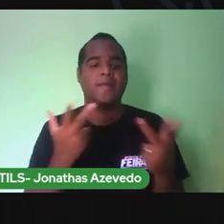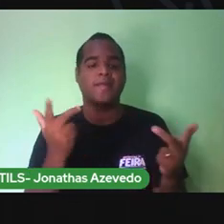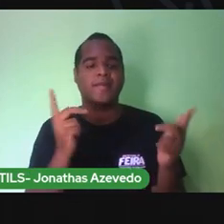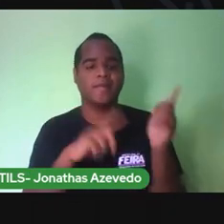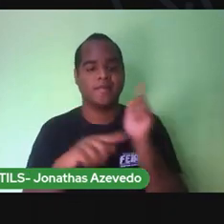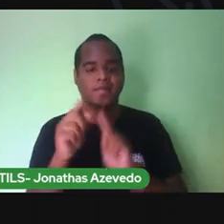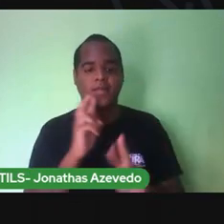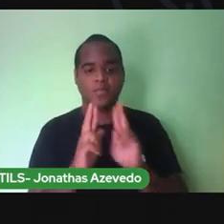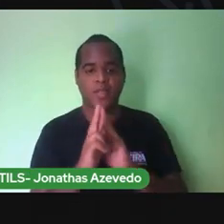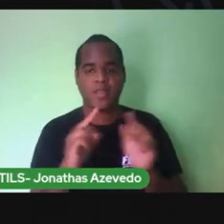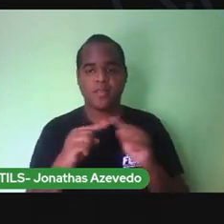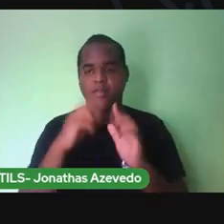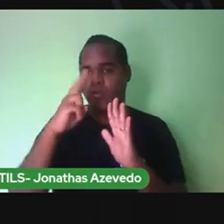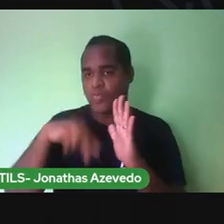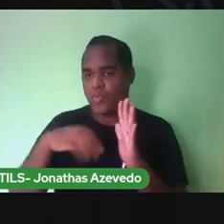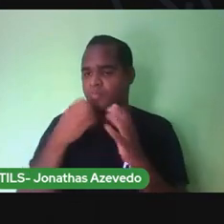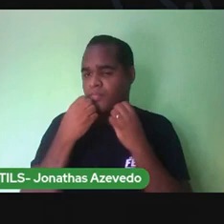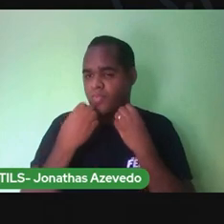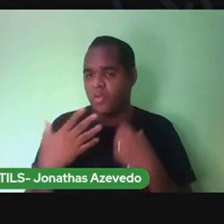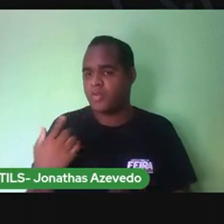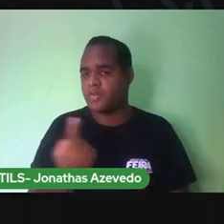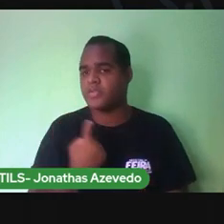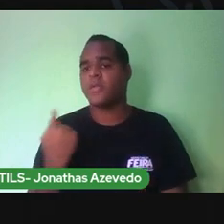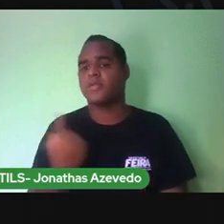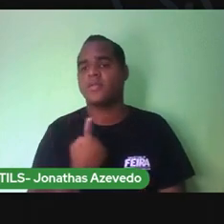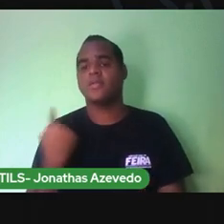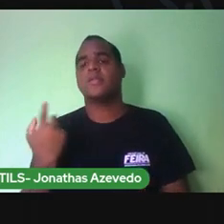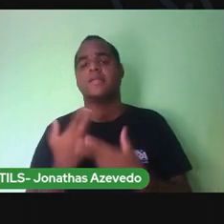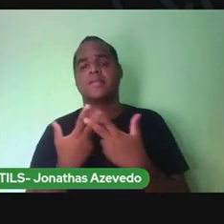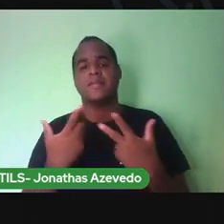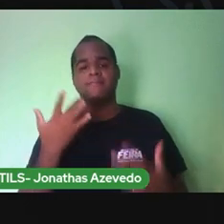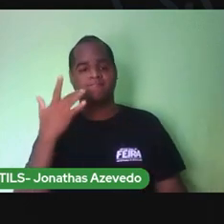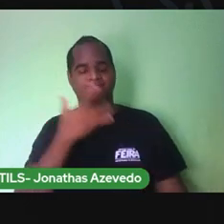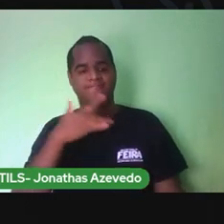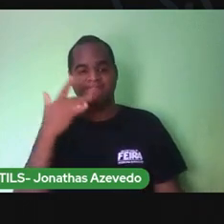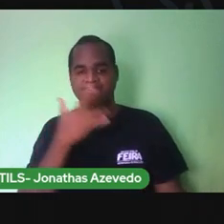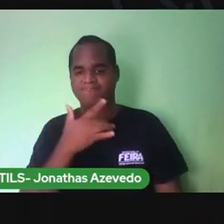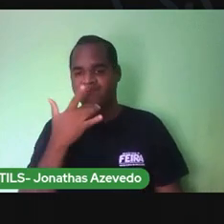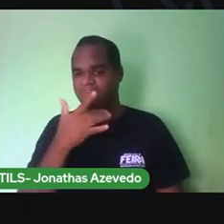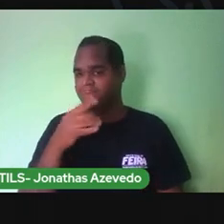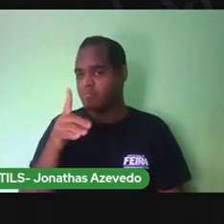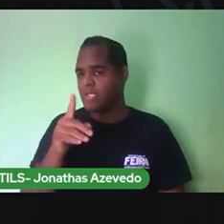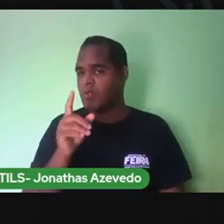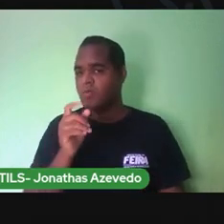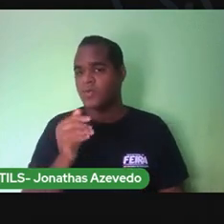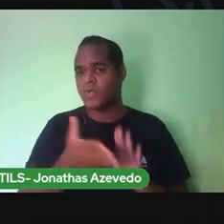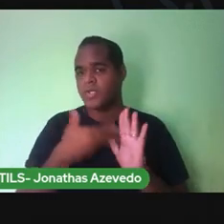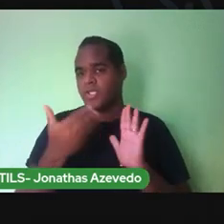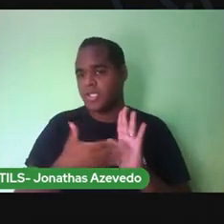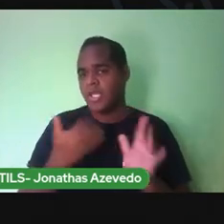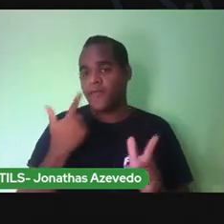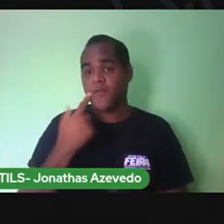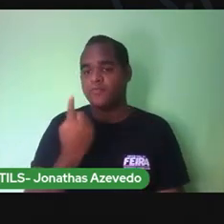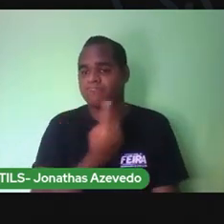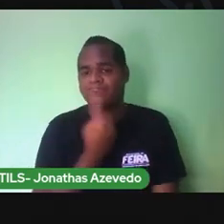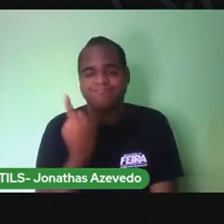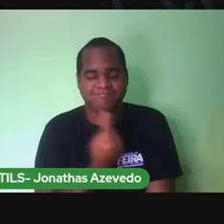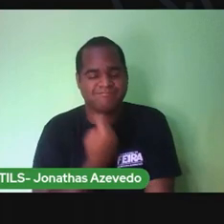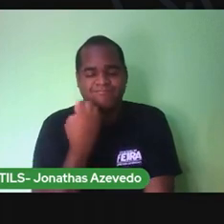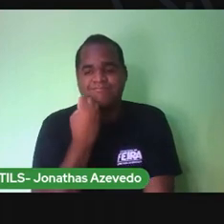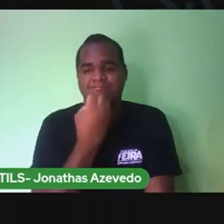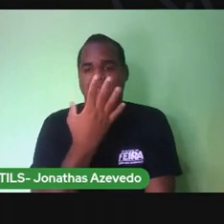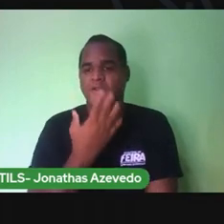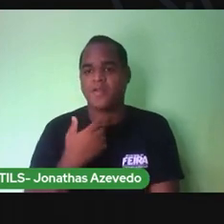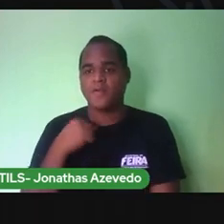Vocês vão ver que é tão gostoso A gente pegar um livro E a gente lê sozinho E você